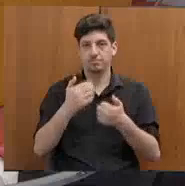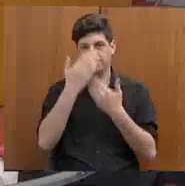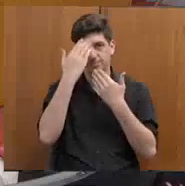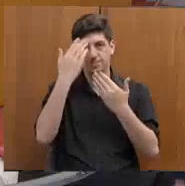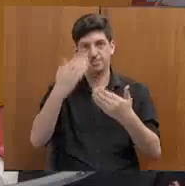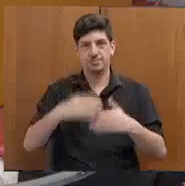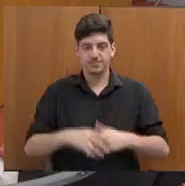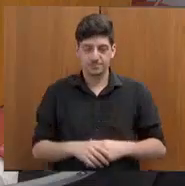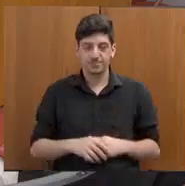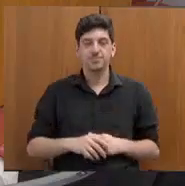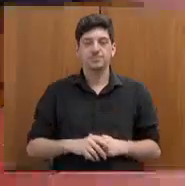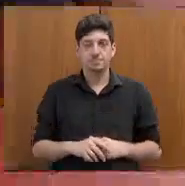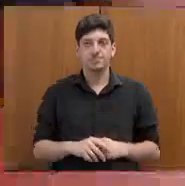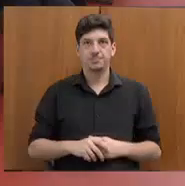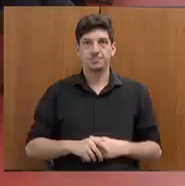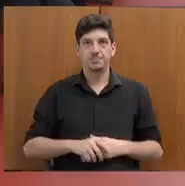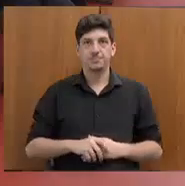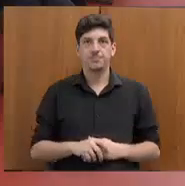Eu...